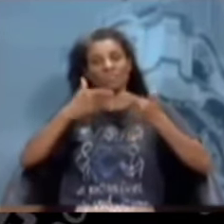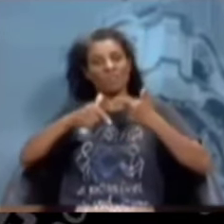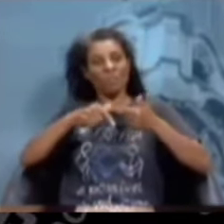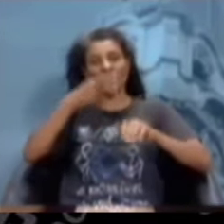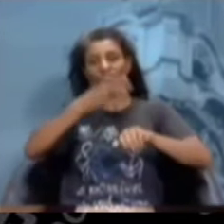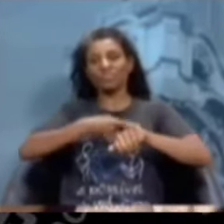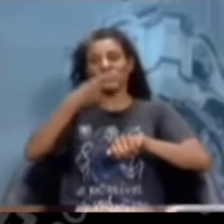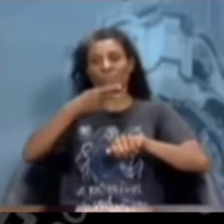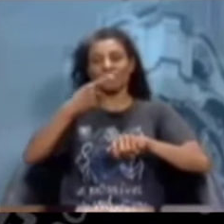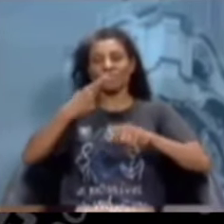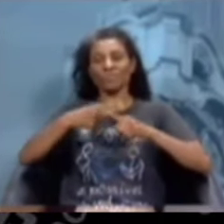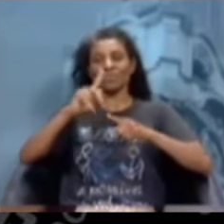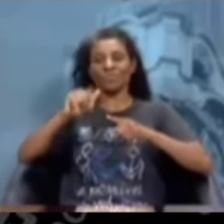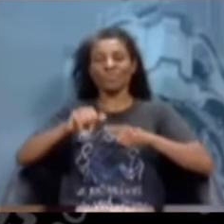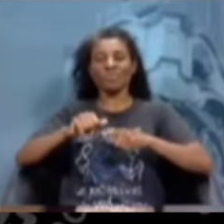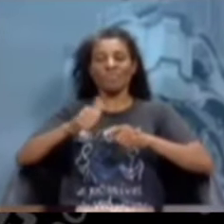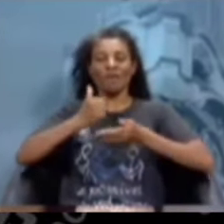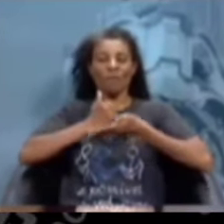assessor da chefia.